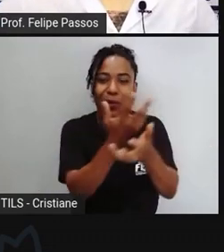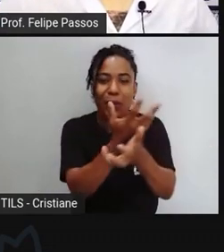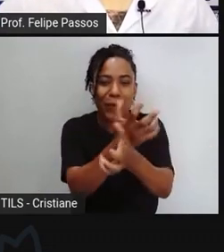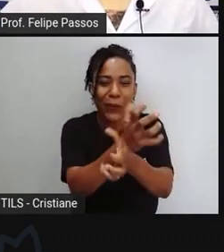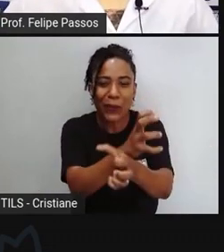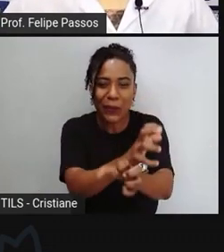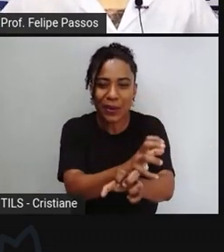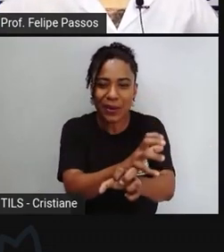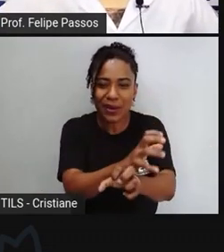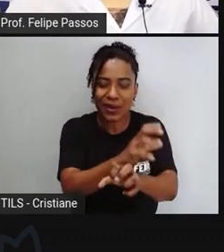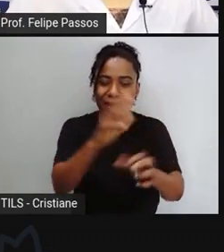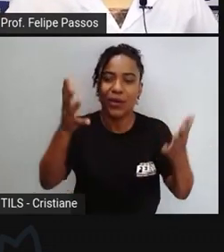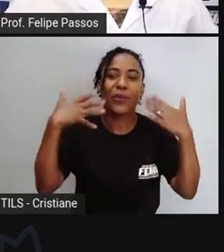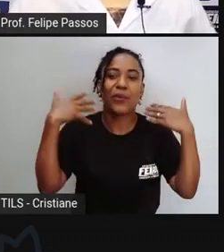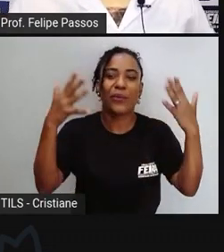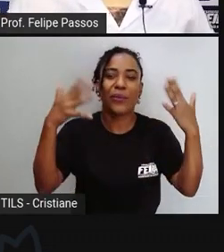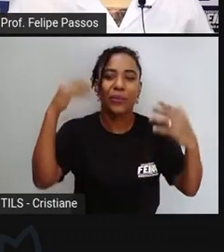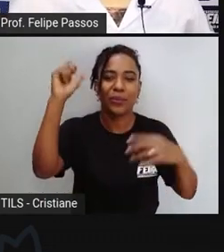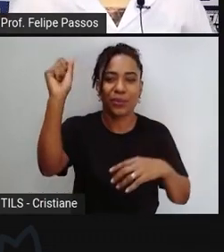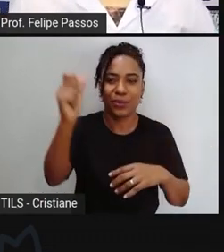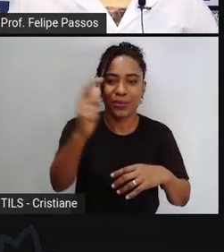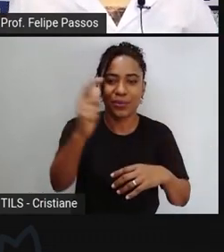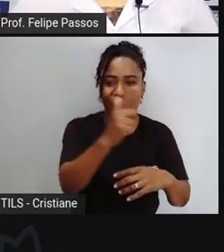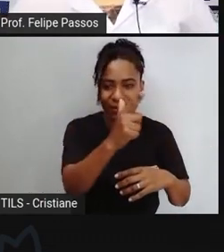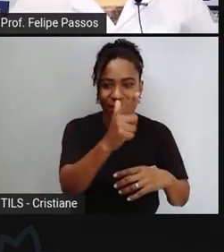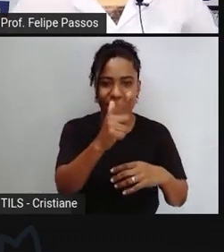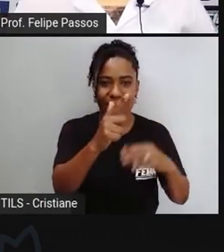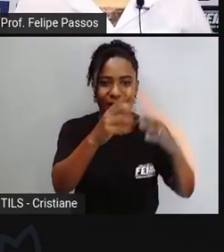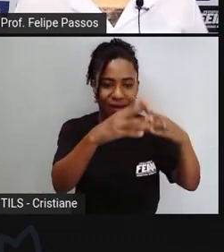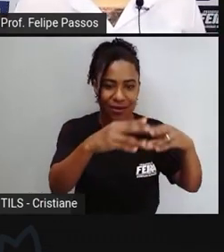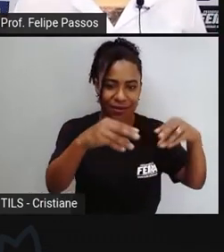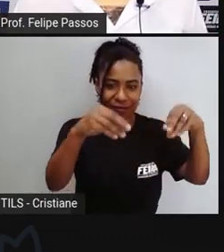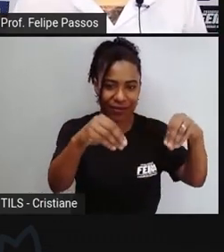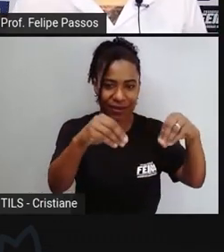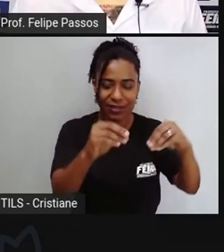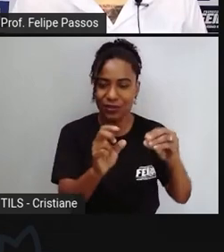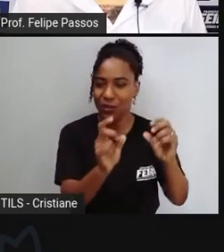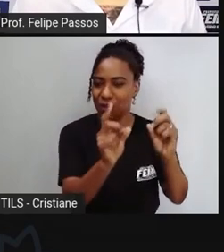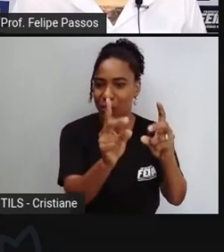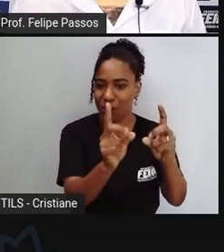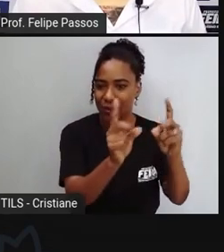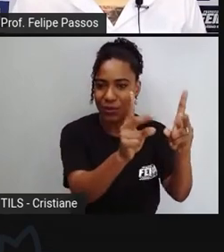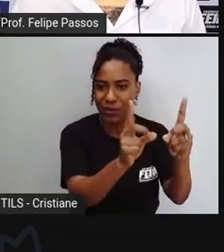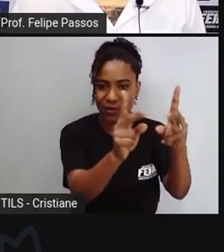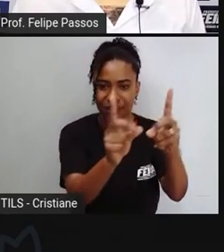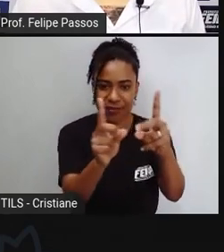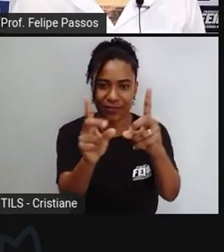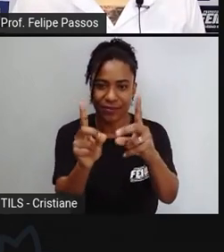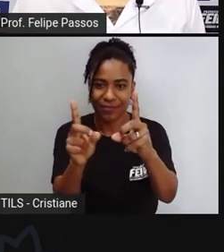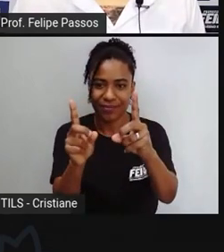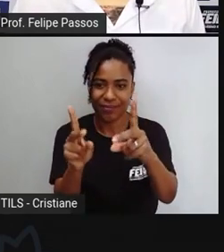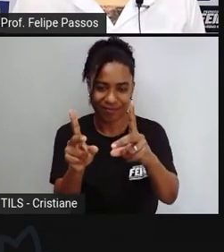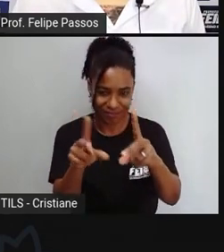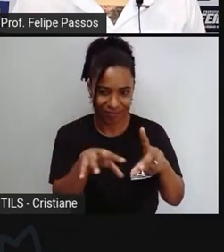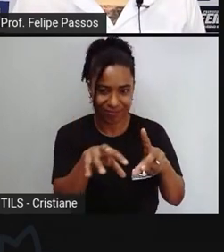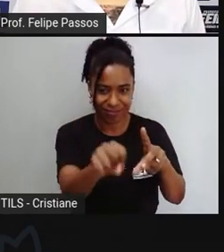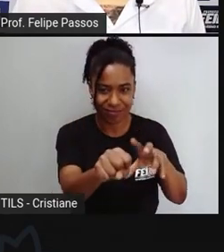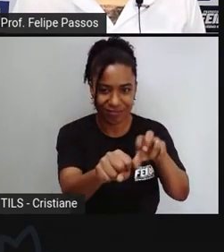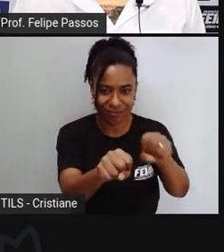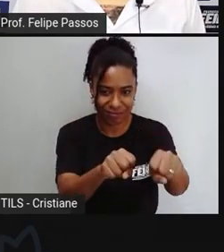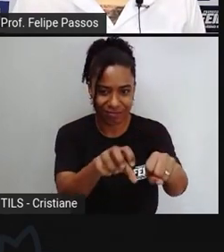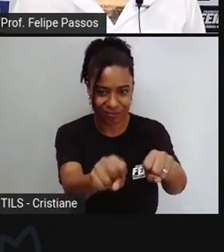para vender as ocupações que ela constrói